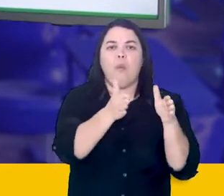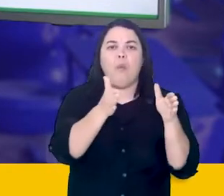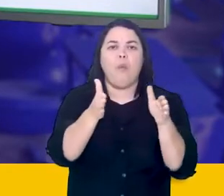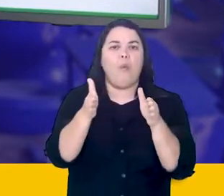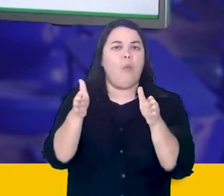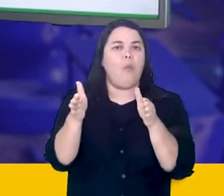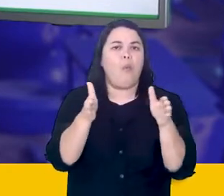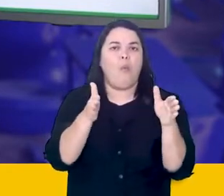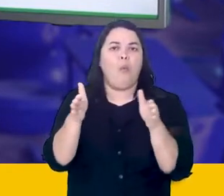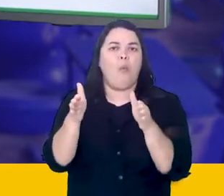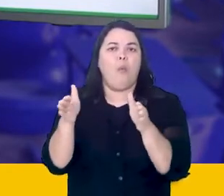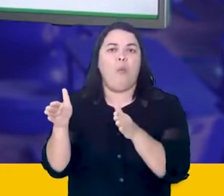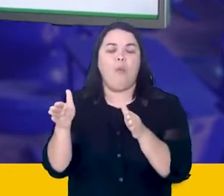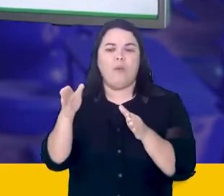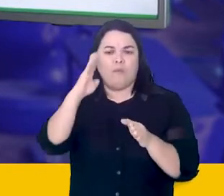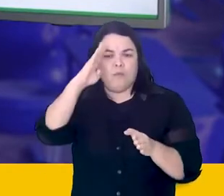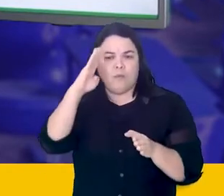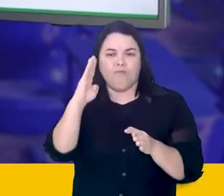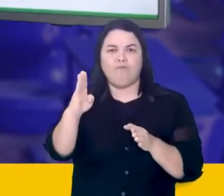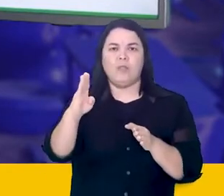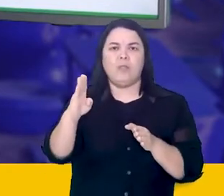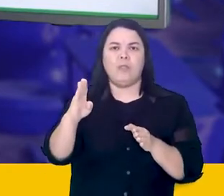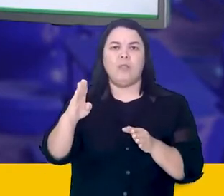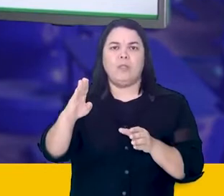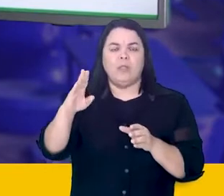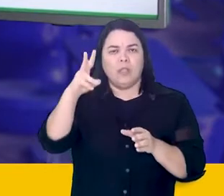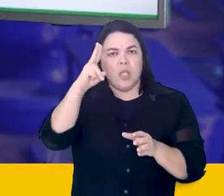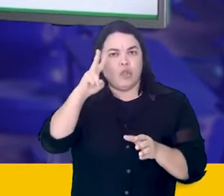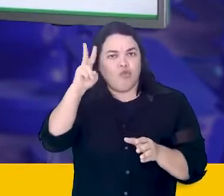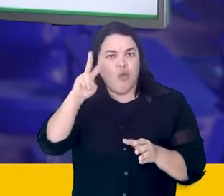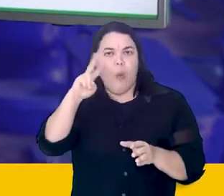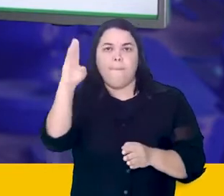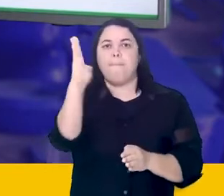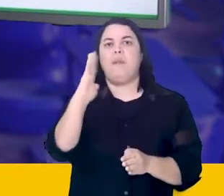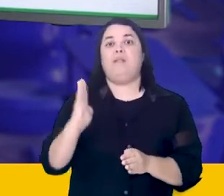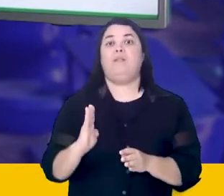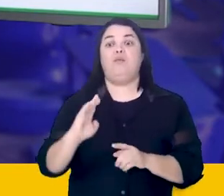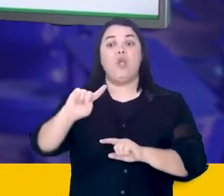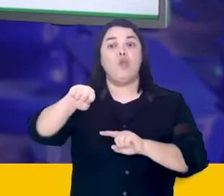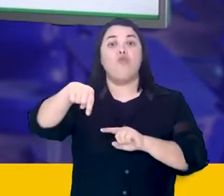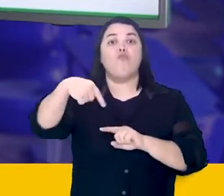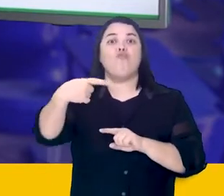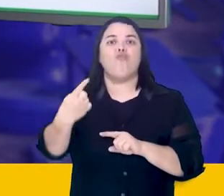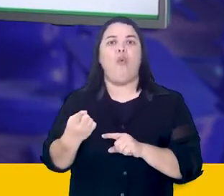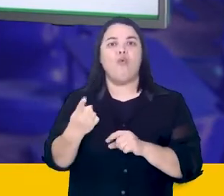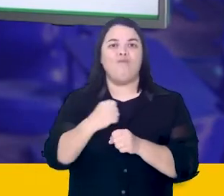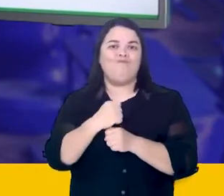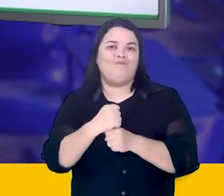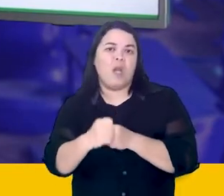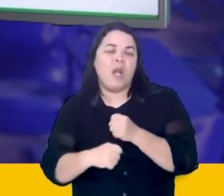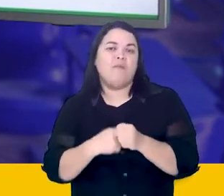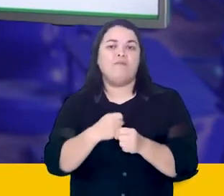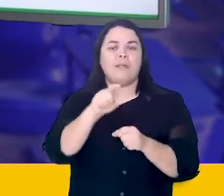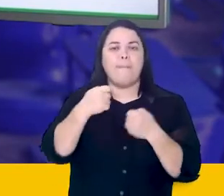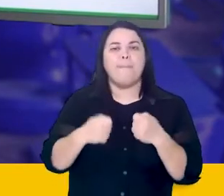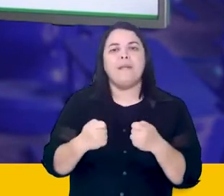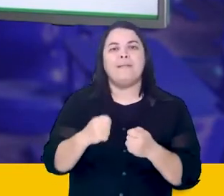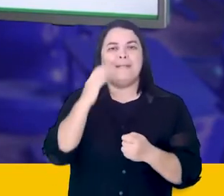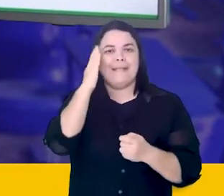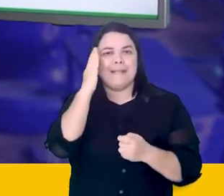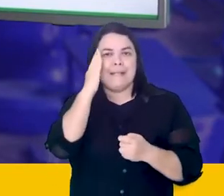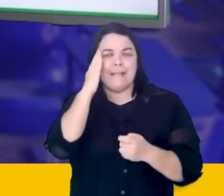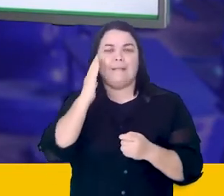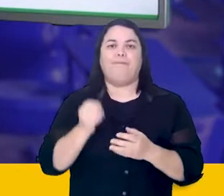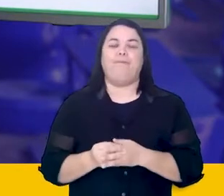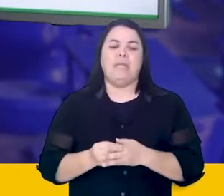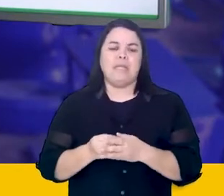e que no próximo ano você vai precisar muito ter esse entendimento. E sem contar que olhar essa conexão entre as sociedades